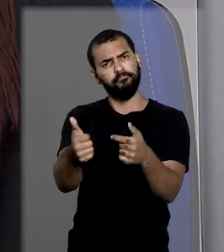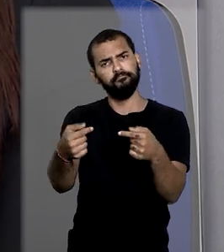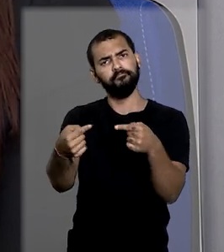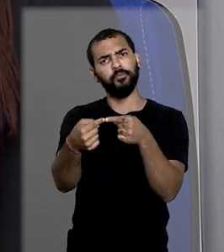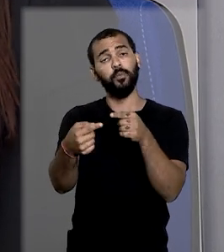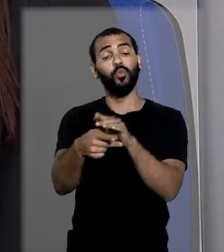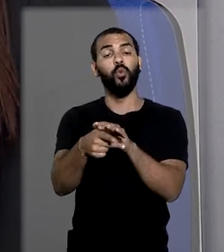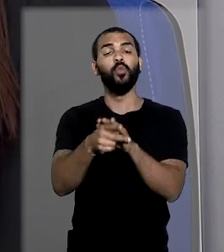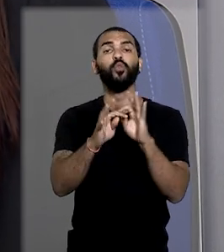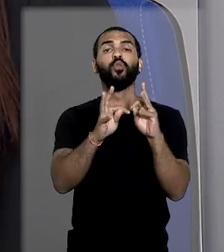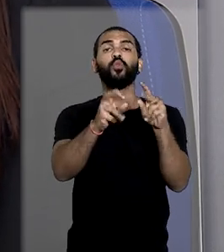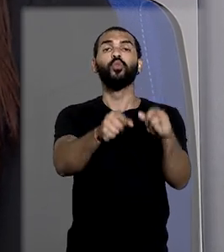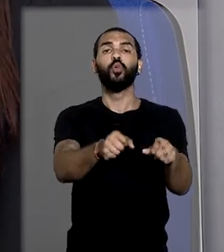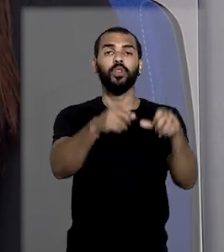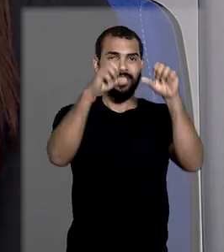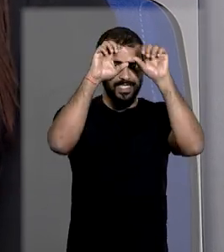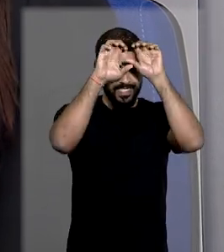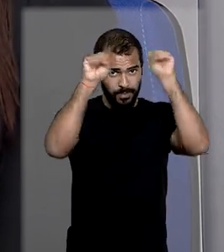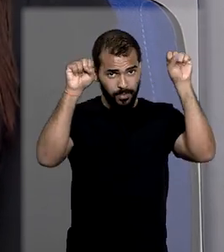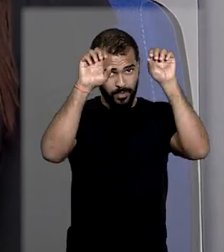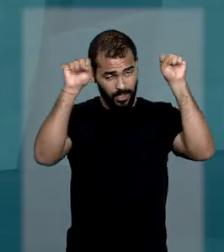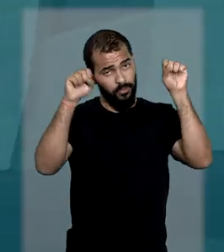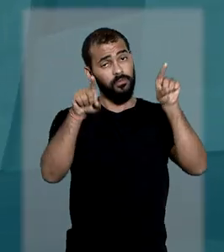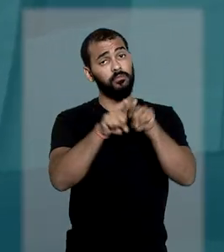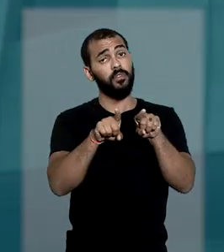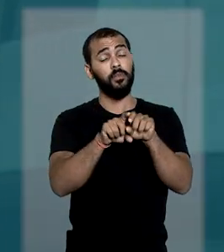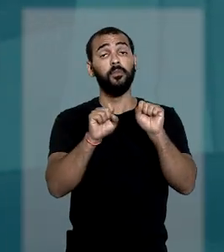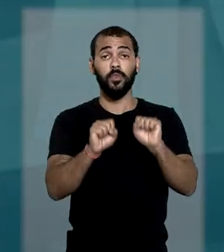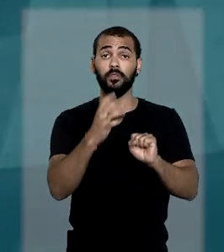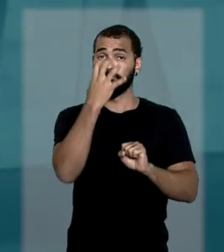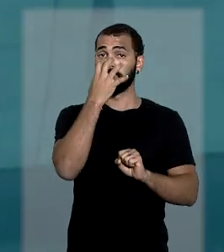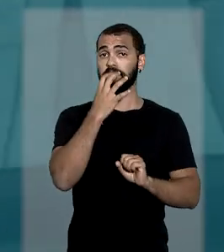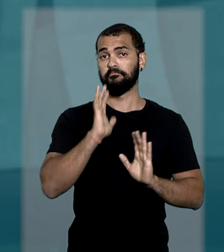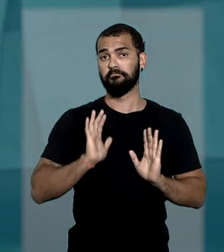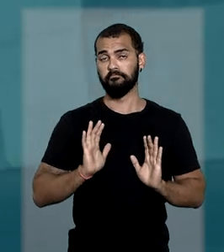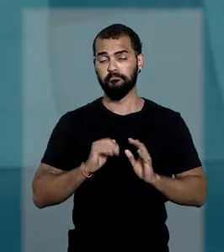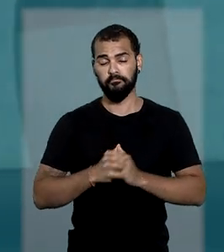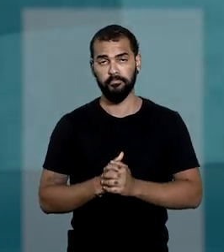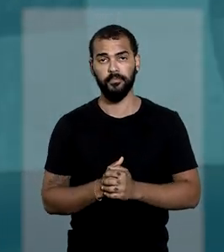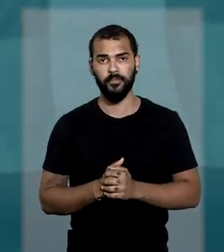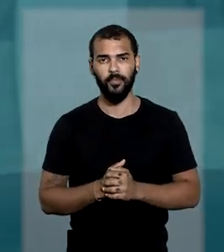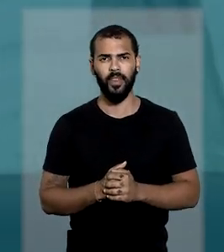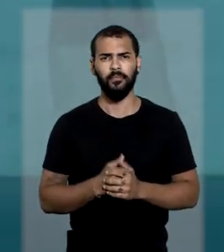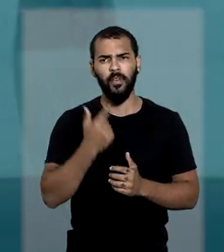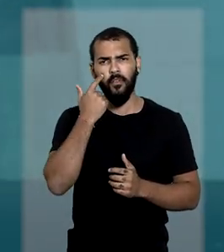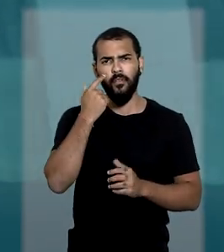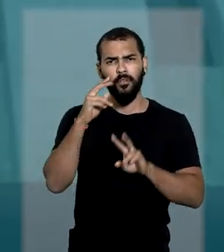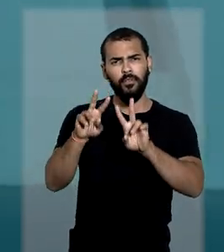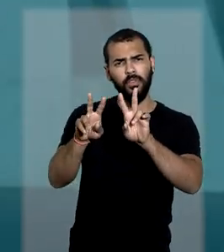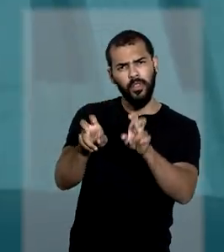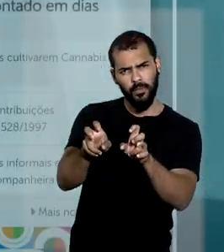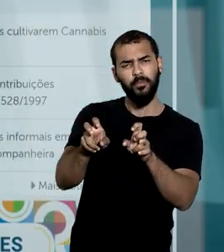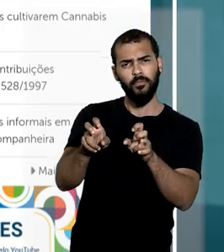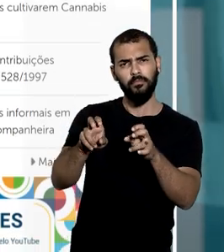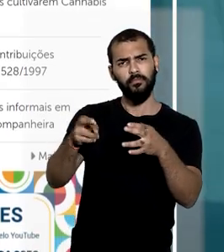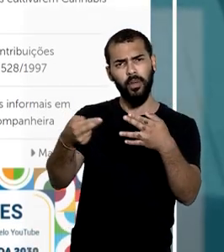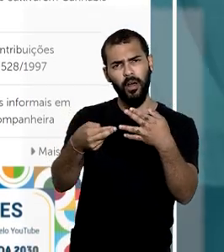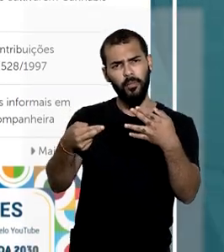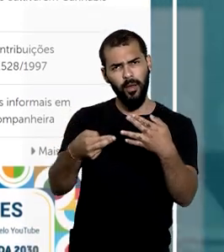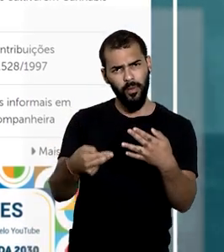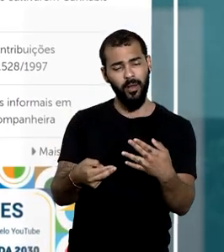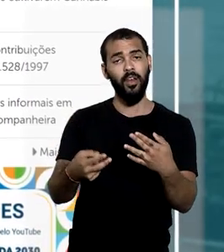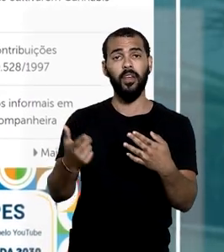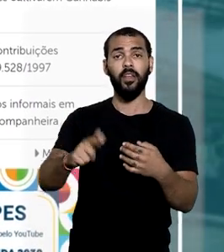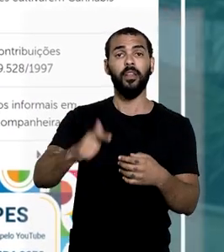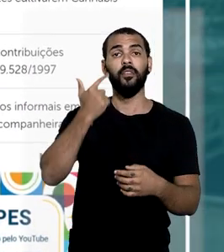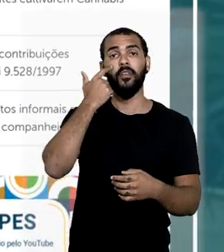para trazer essa celeridade. Para encontrar os temas repetitivos, basta acessar o site do STJ e clicar